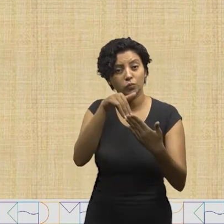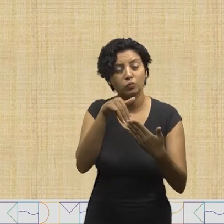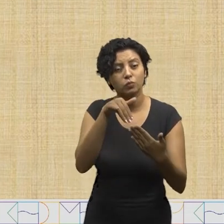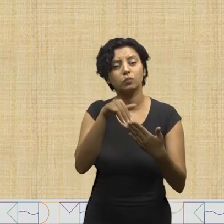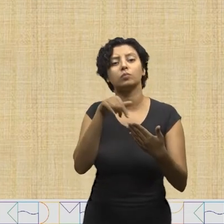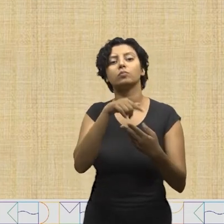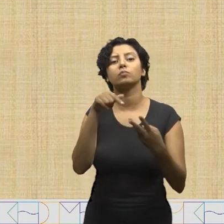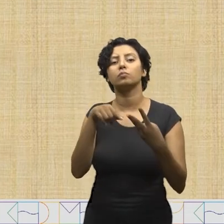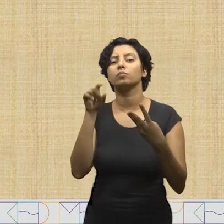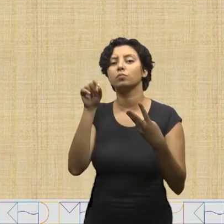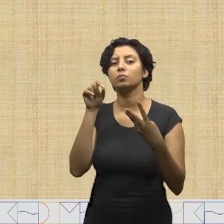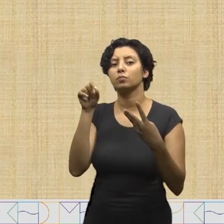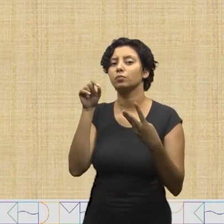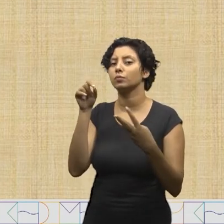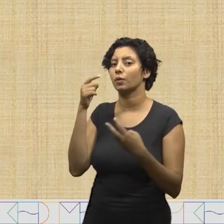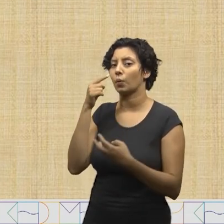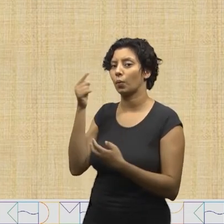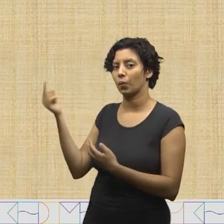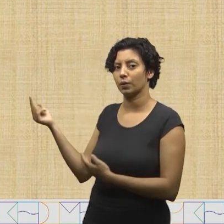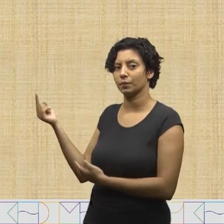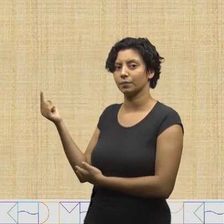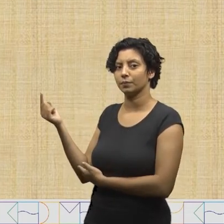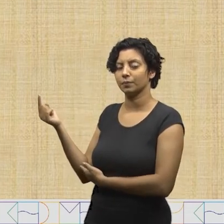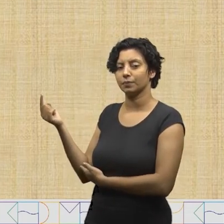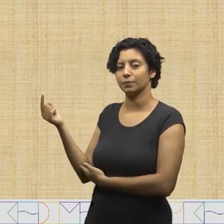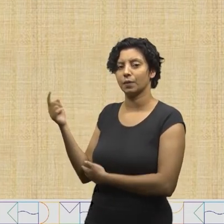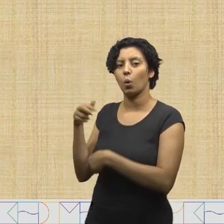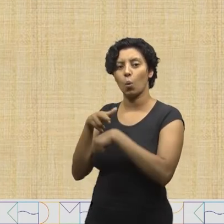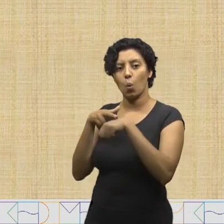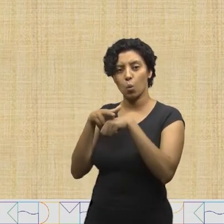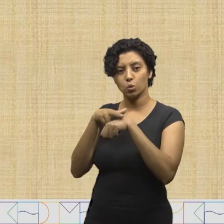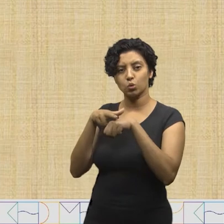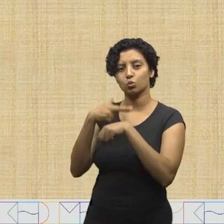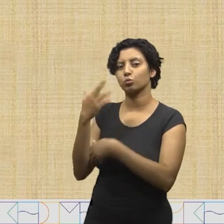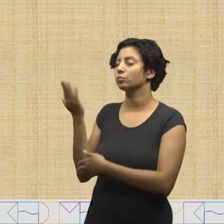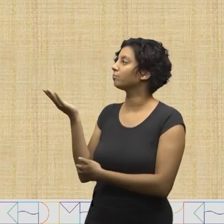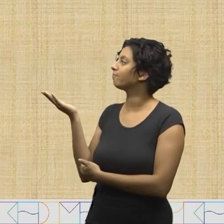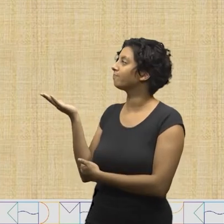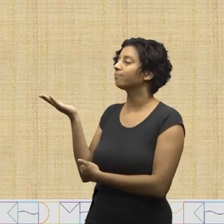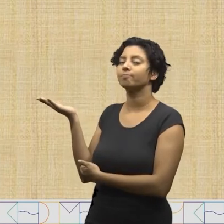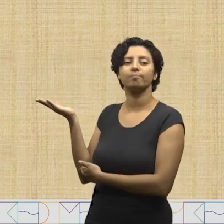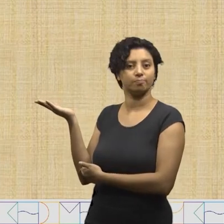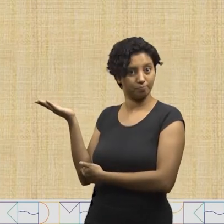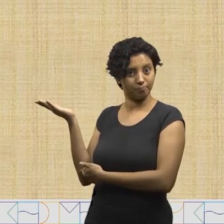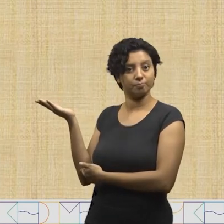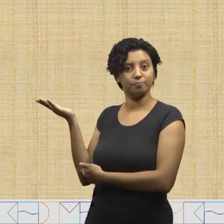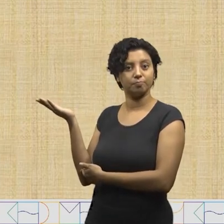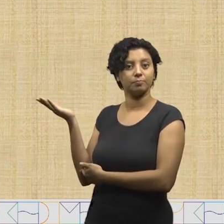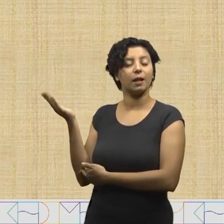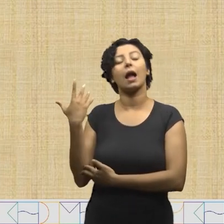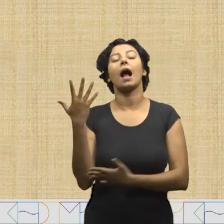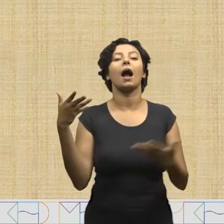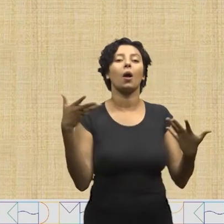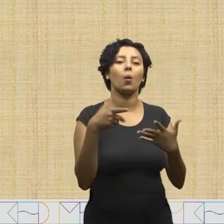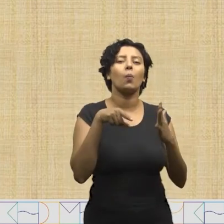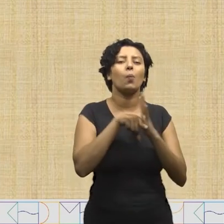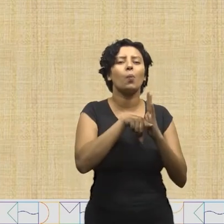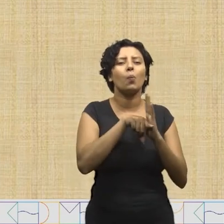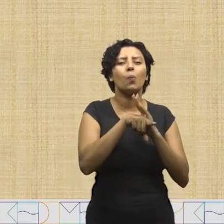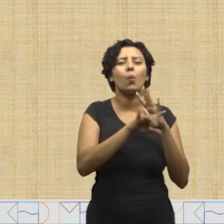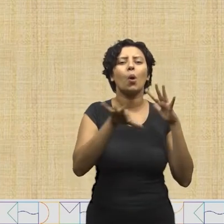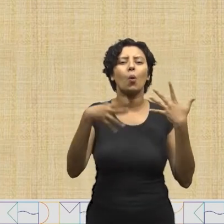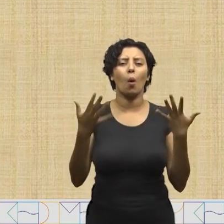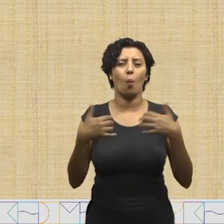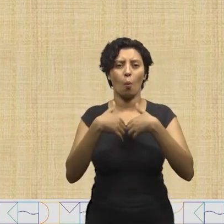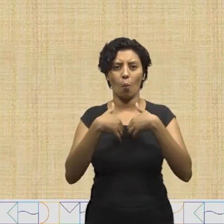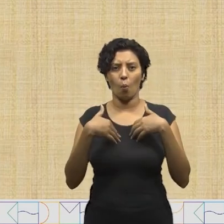terceiro verso é come pão com lagartixa. Vamos agora investigar